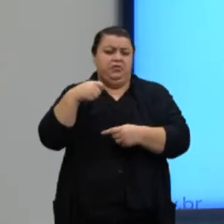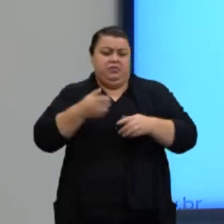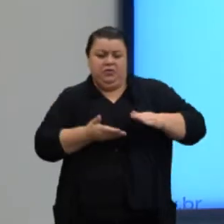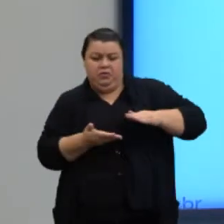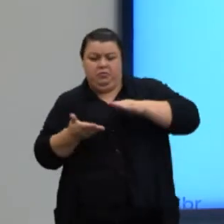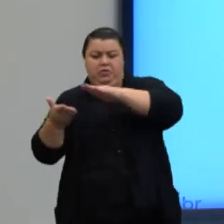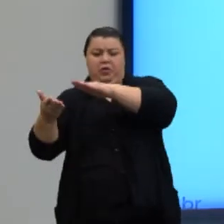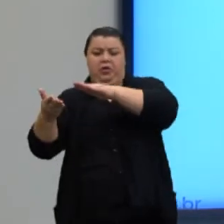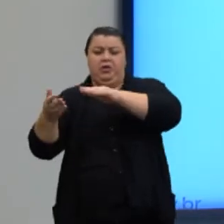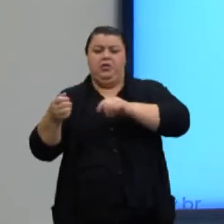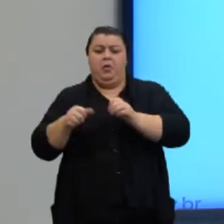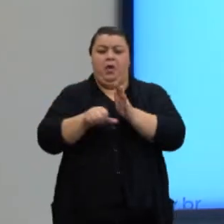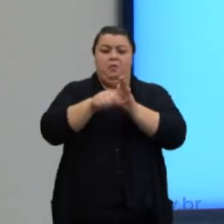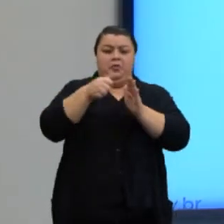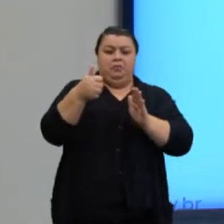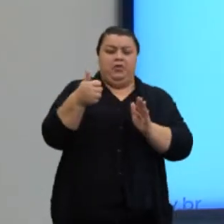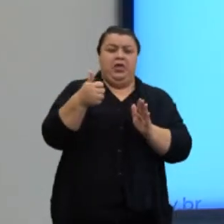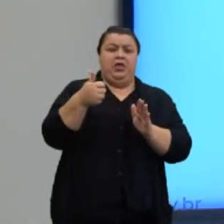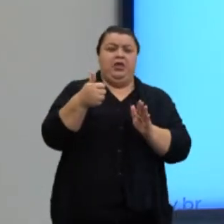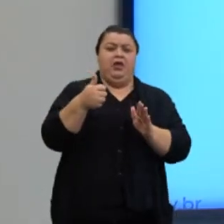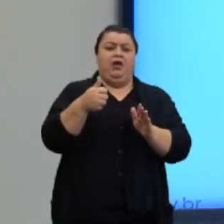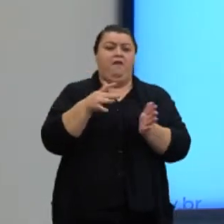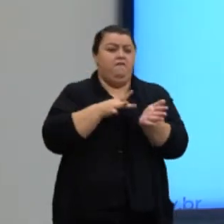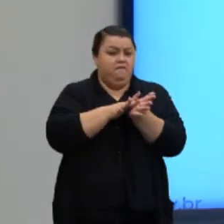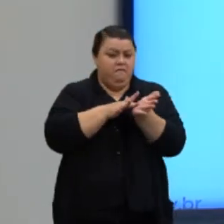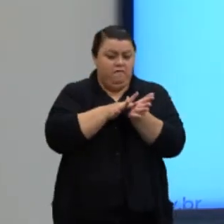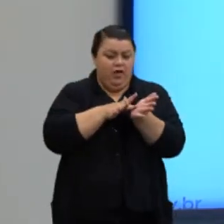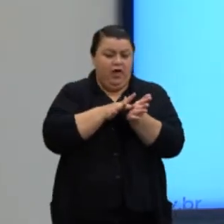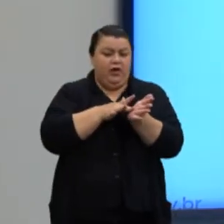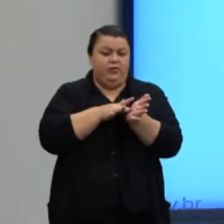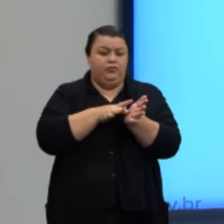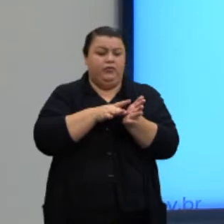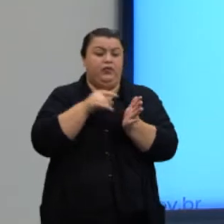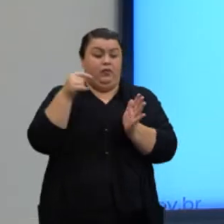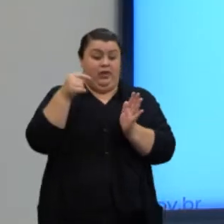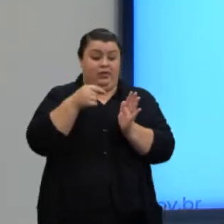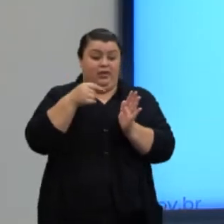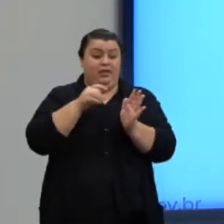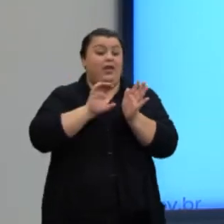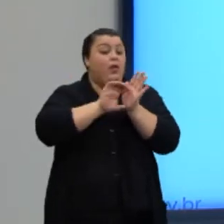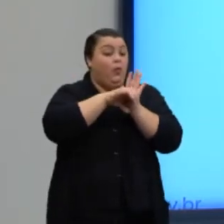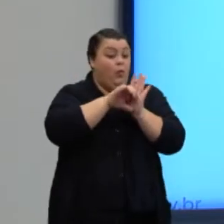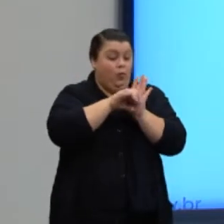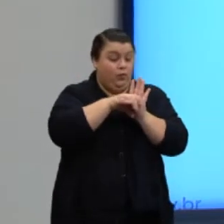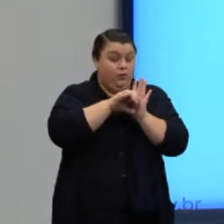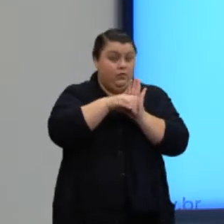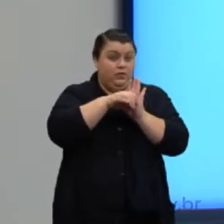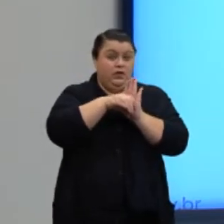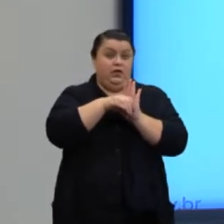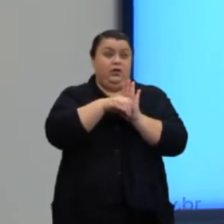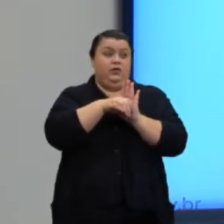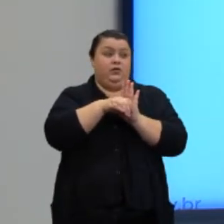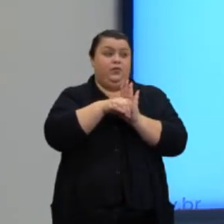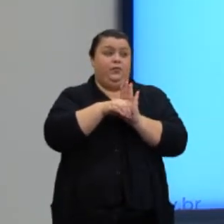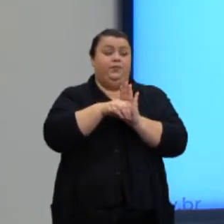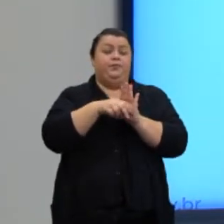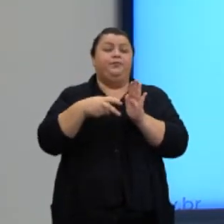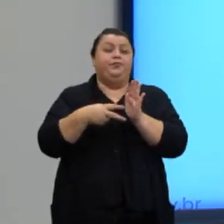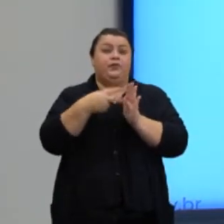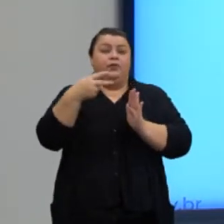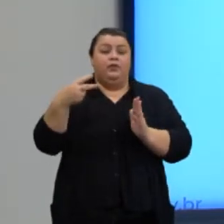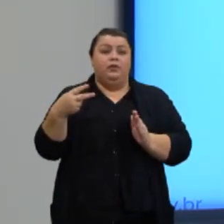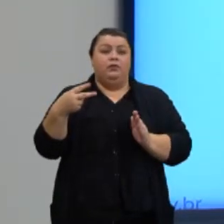primeira alternativa falsa. De novo, trata-se de conceitos aqui, né? A segunda.